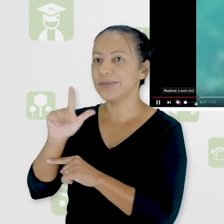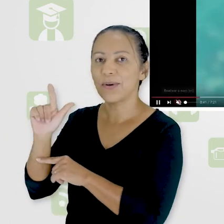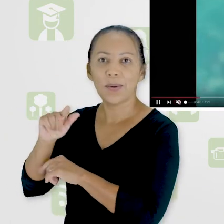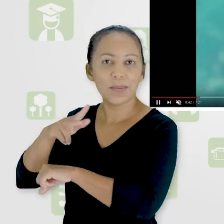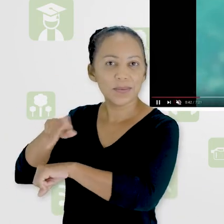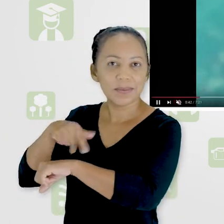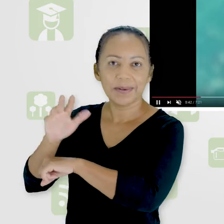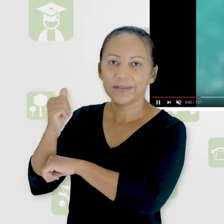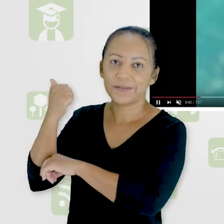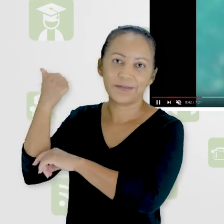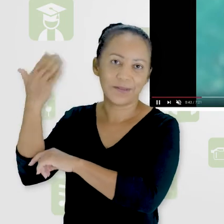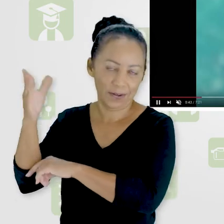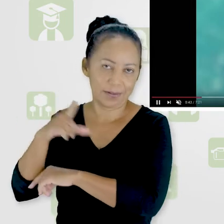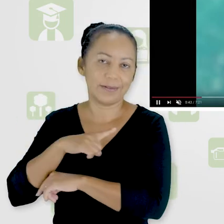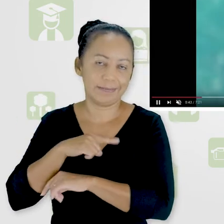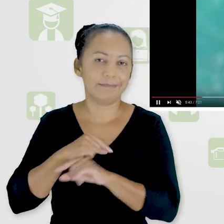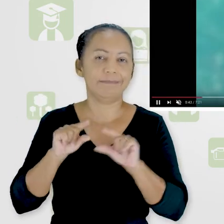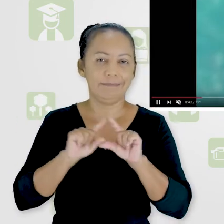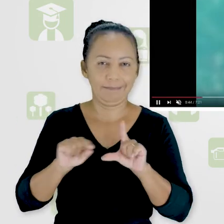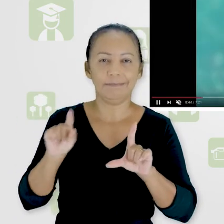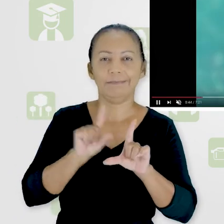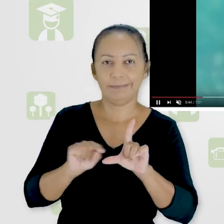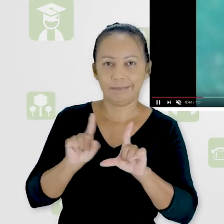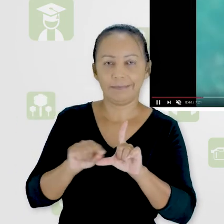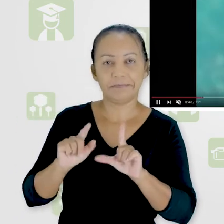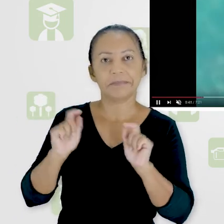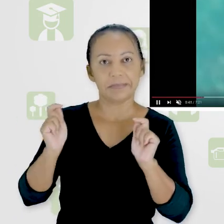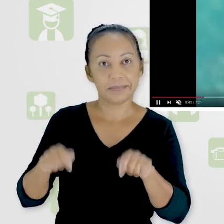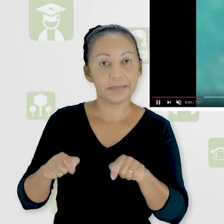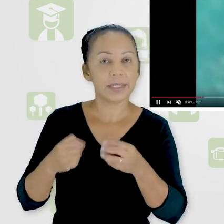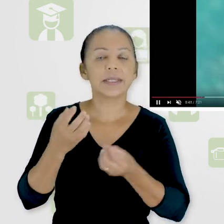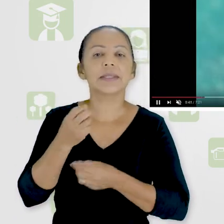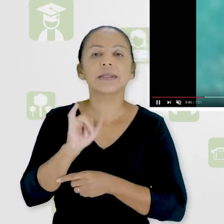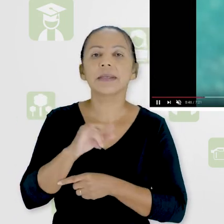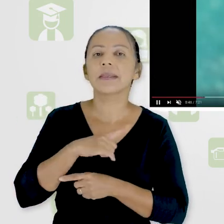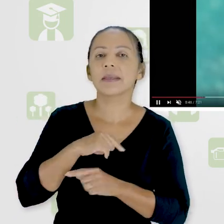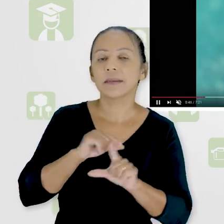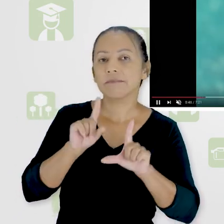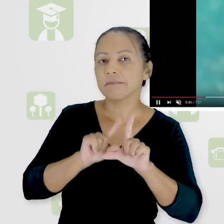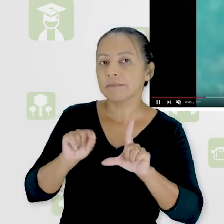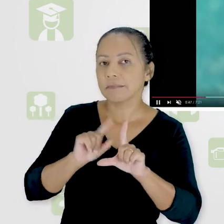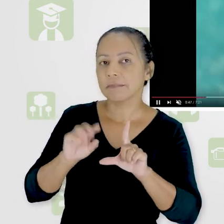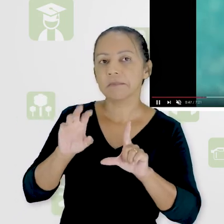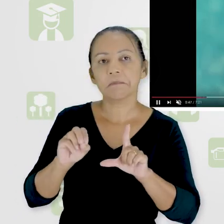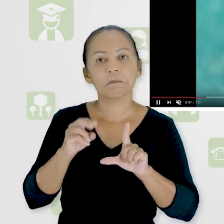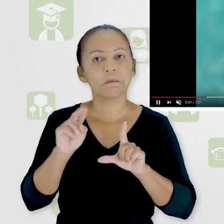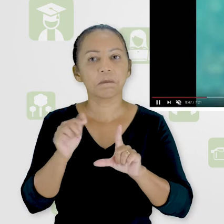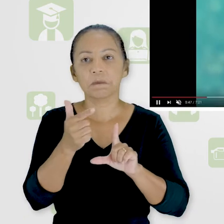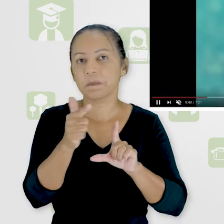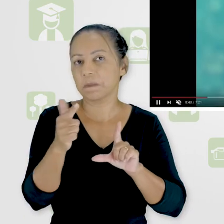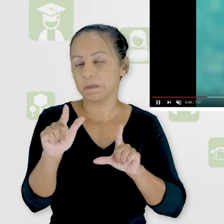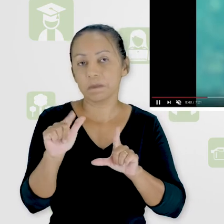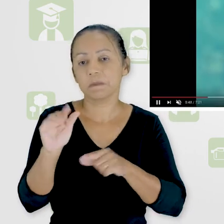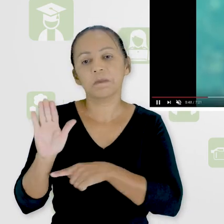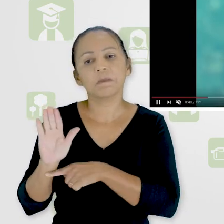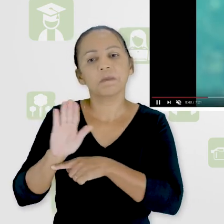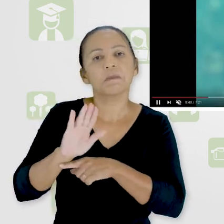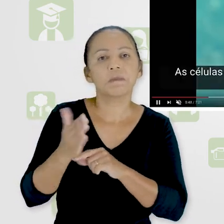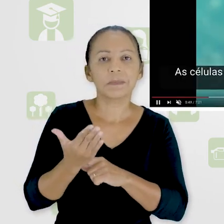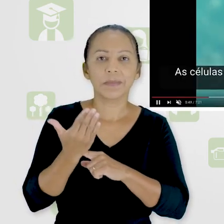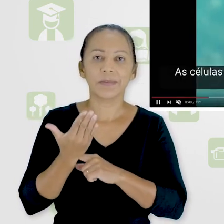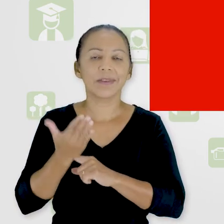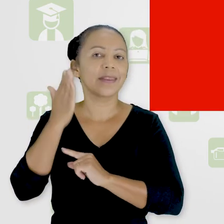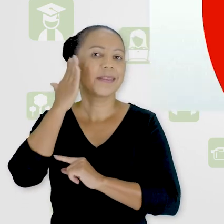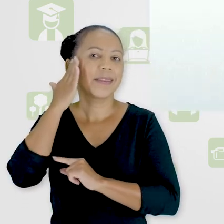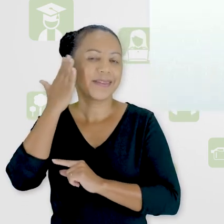tenha legendas, obviamente, né? Você vai conseguir ver por aqui se tem legenda ou não tem, e ativar a legenda pra te ajudar a entender o vídeo.